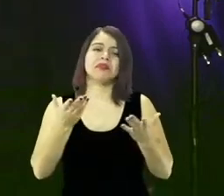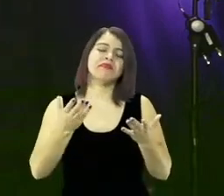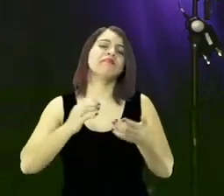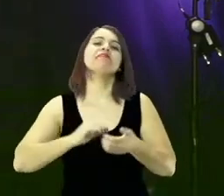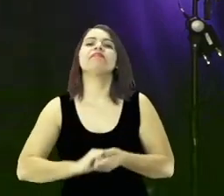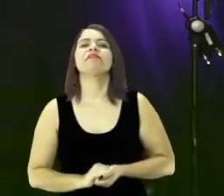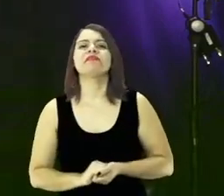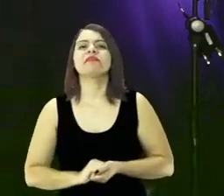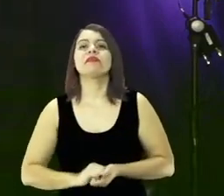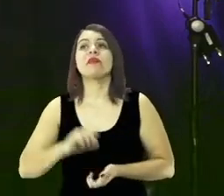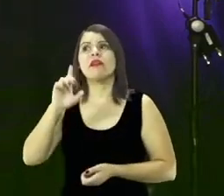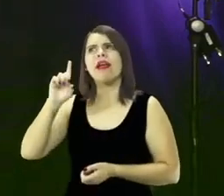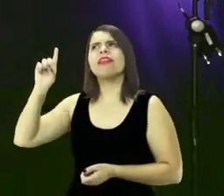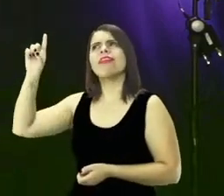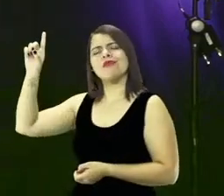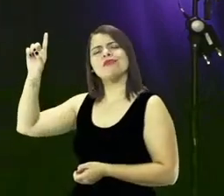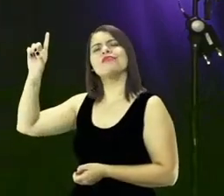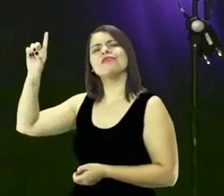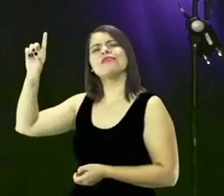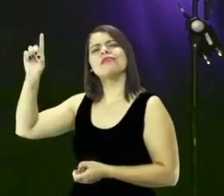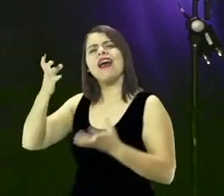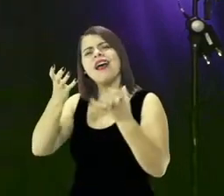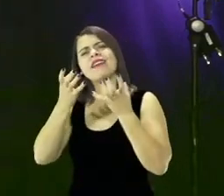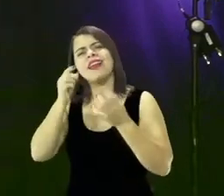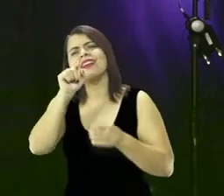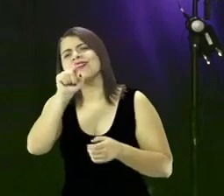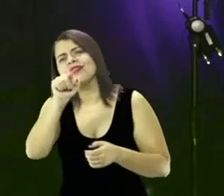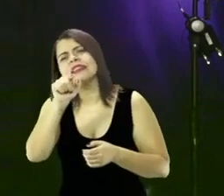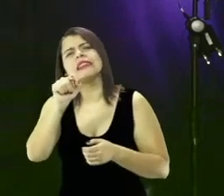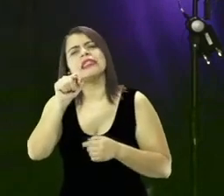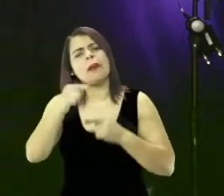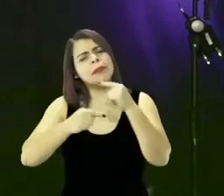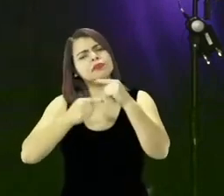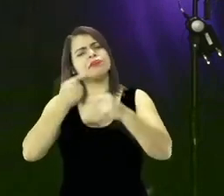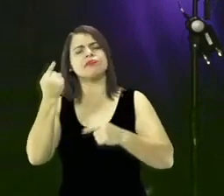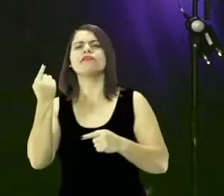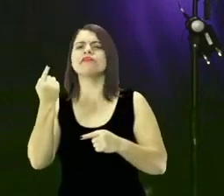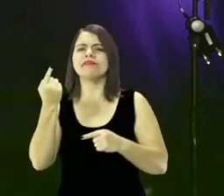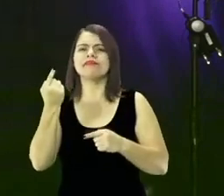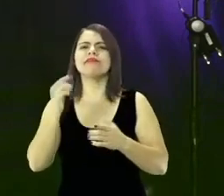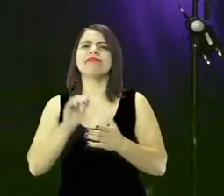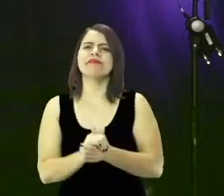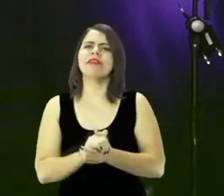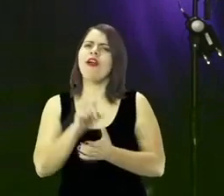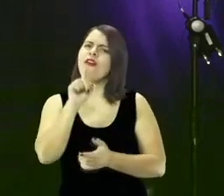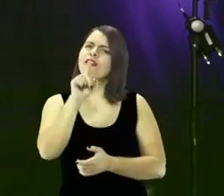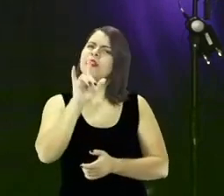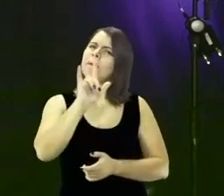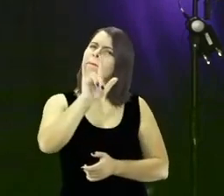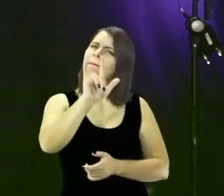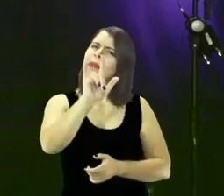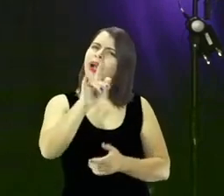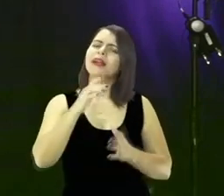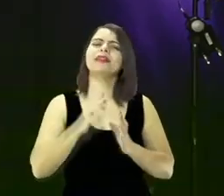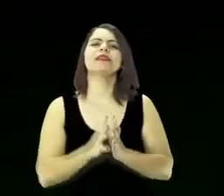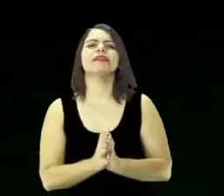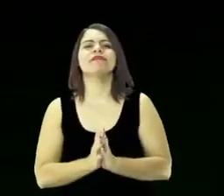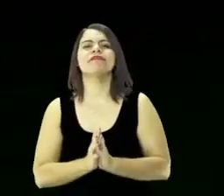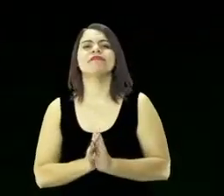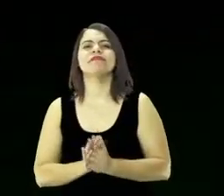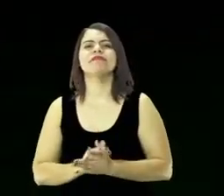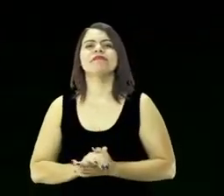e Deus não quer que você viva assim você é muito amado você é muito amada é por isso que ele preparou esse canal para falar com a gente hoje